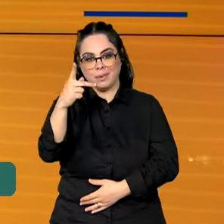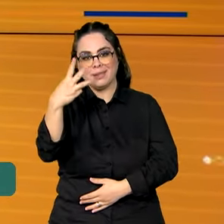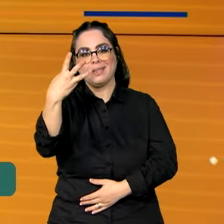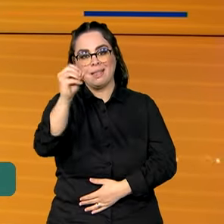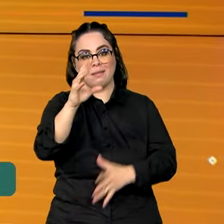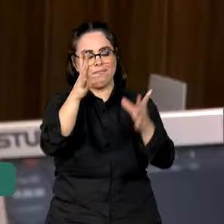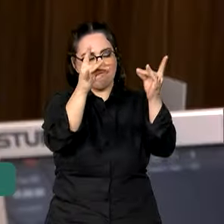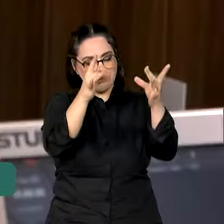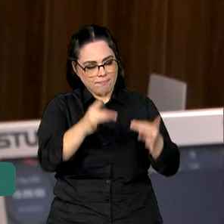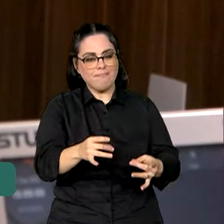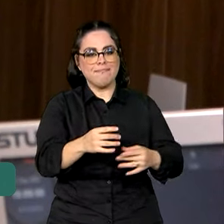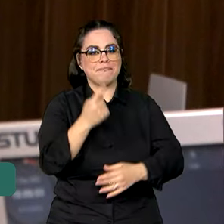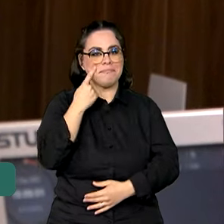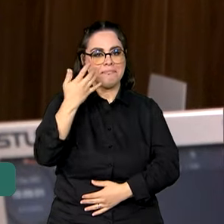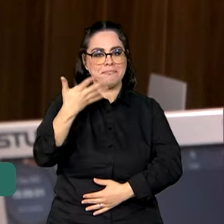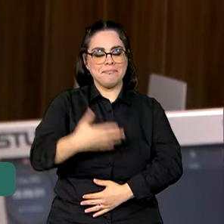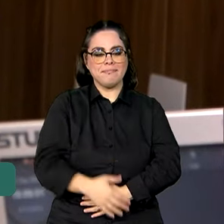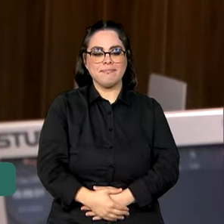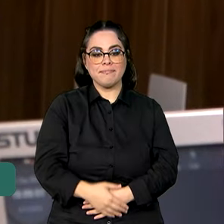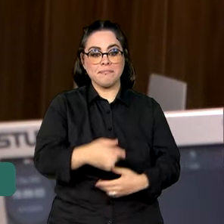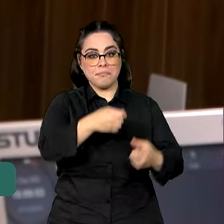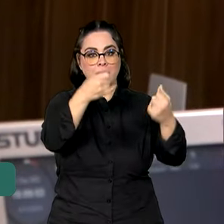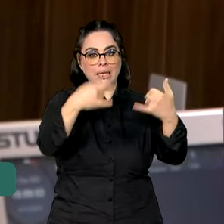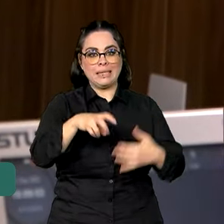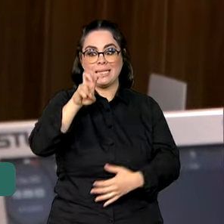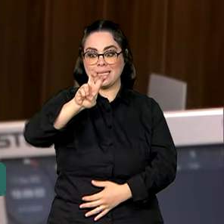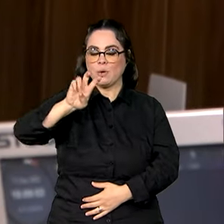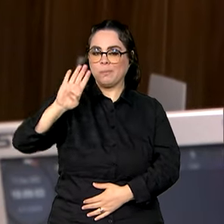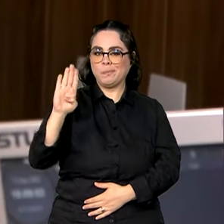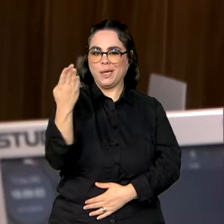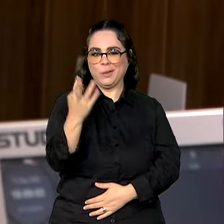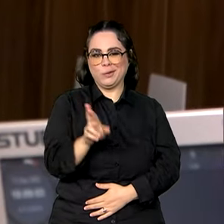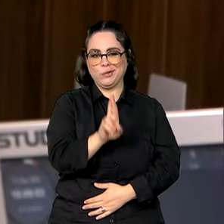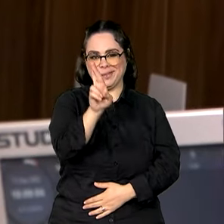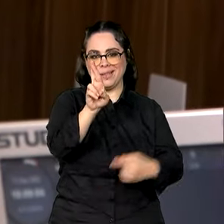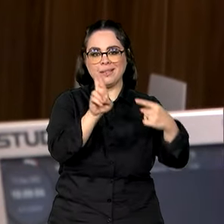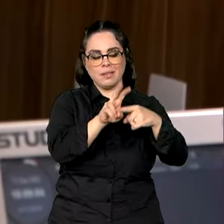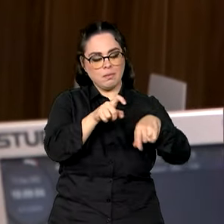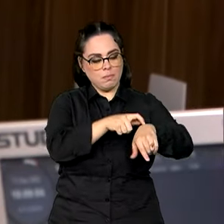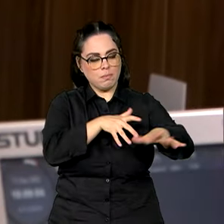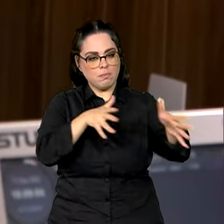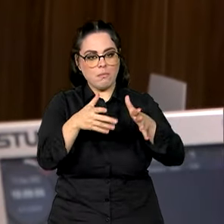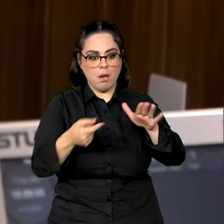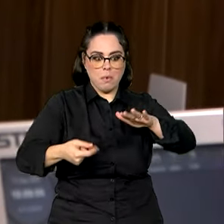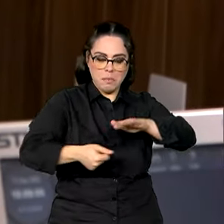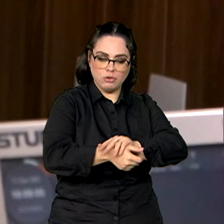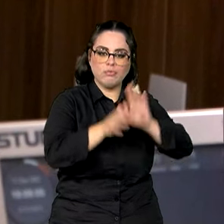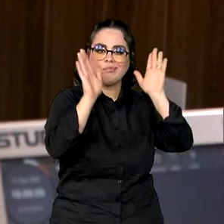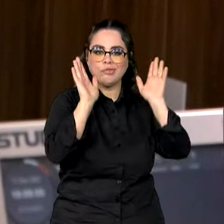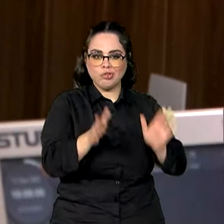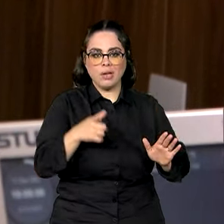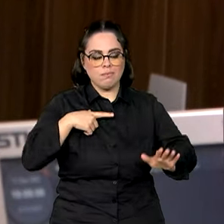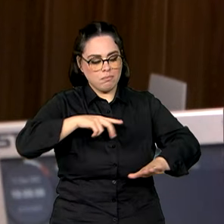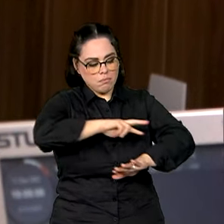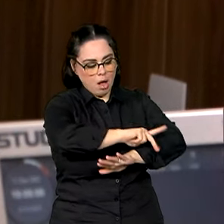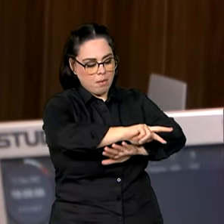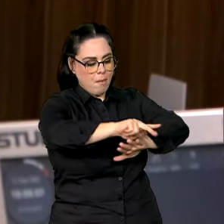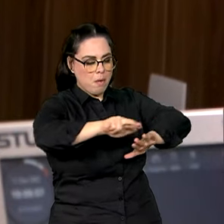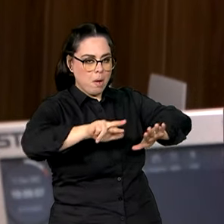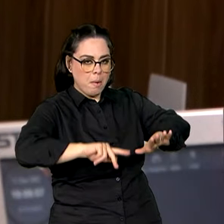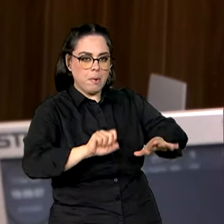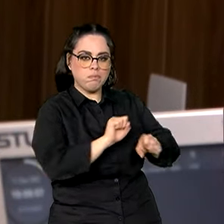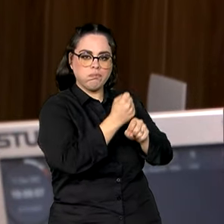investimentos. São 5 bilhões de reais, até o momento, de investimento em vários tipos de obras de